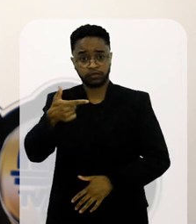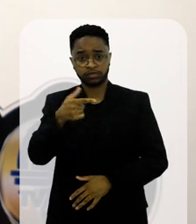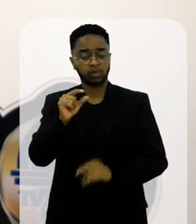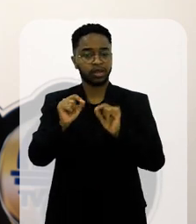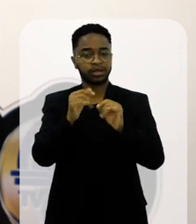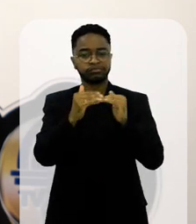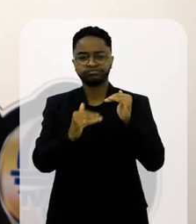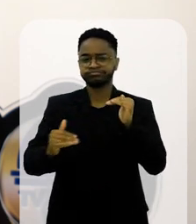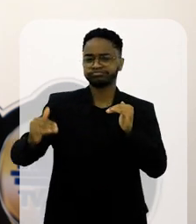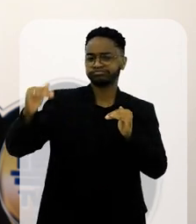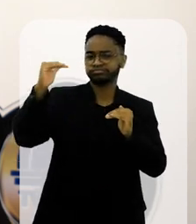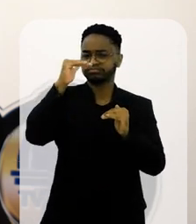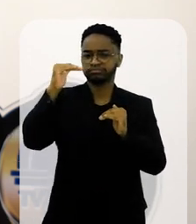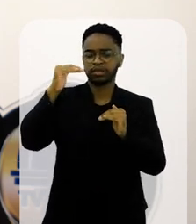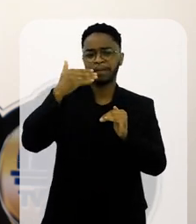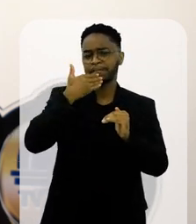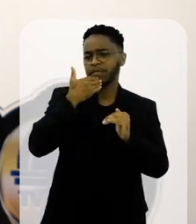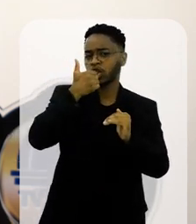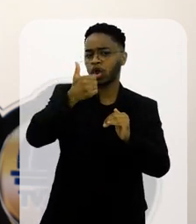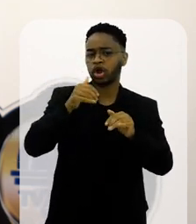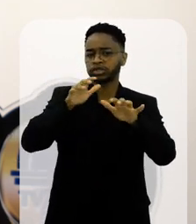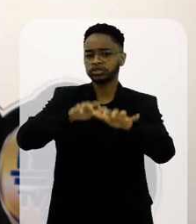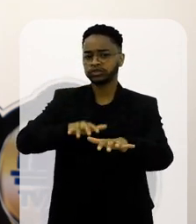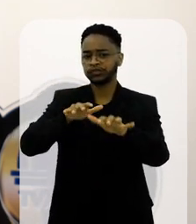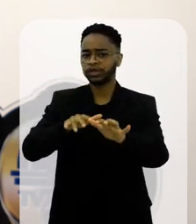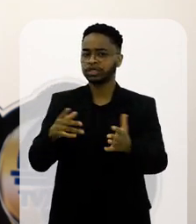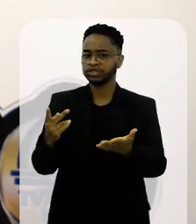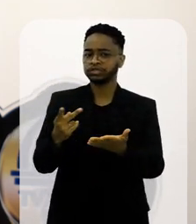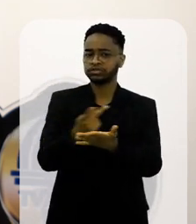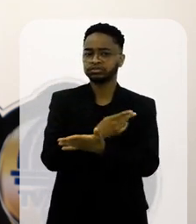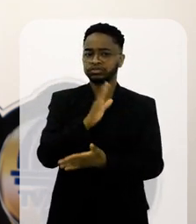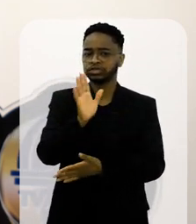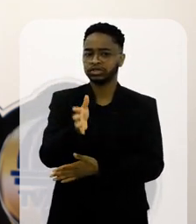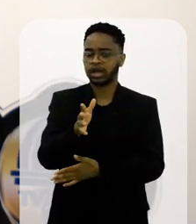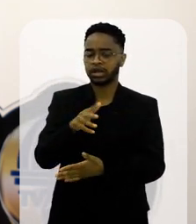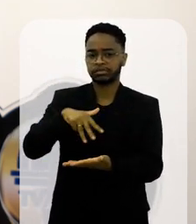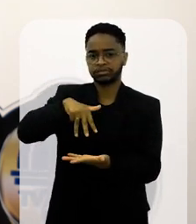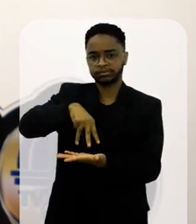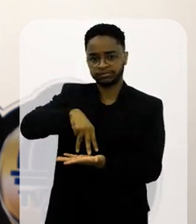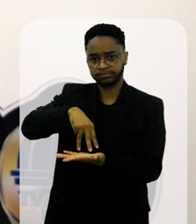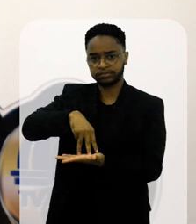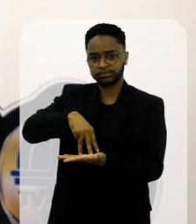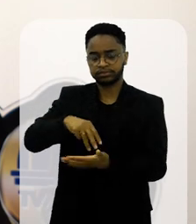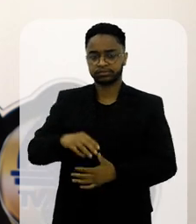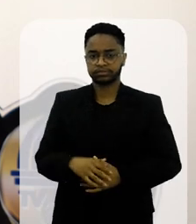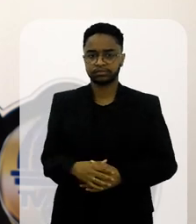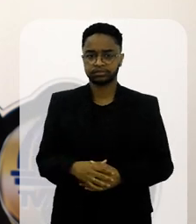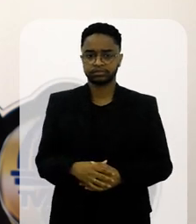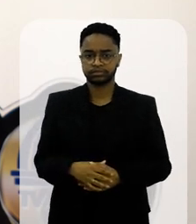assim no patamar dos grandes desfiles que já passaram pela Marquês de São Pucaré.